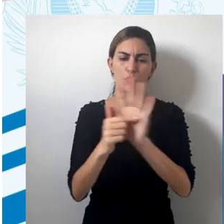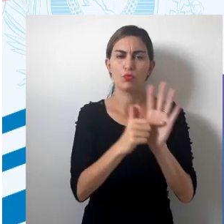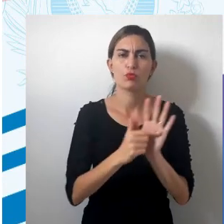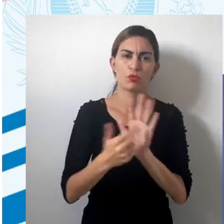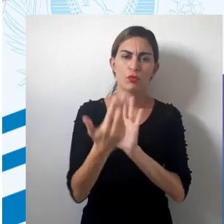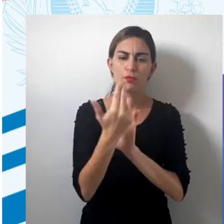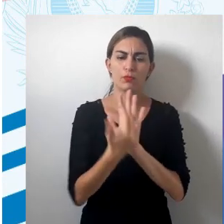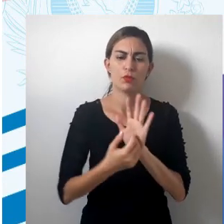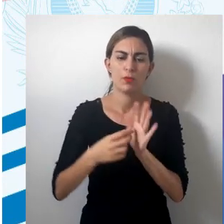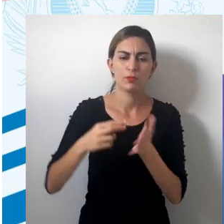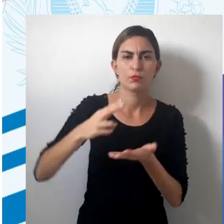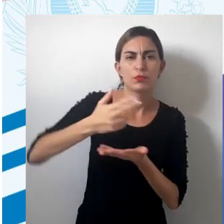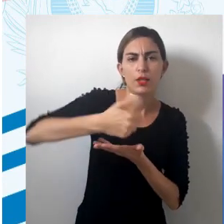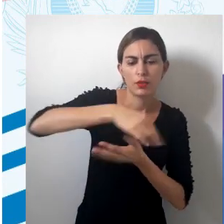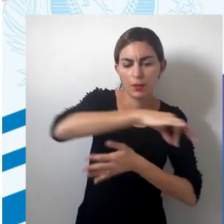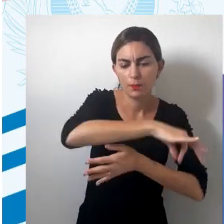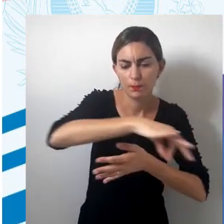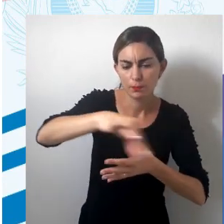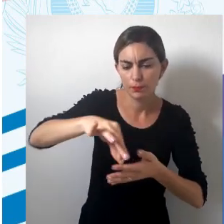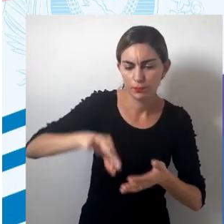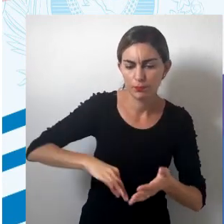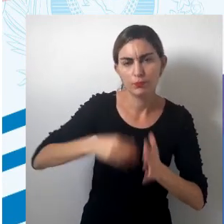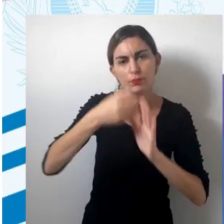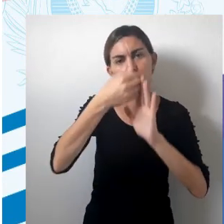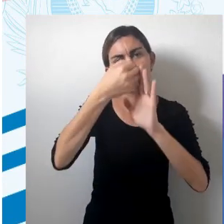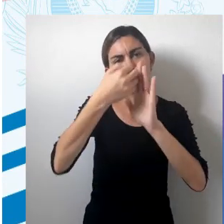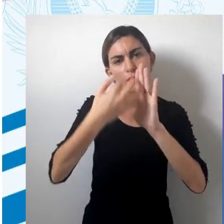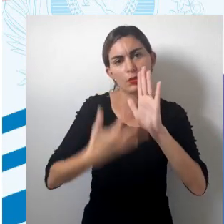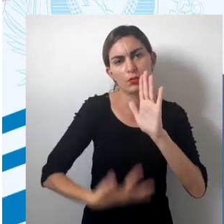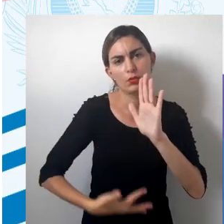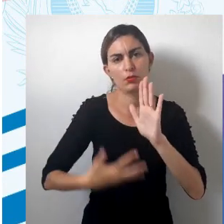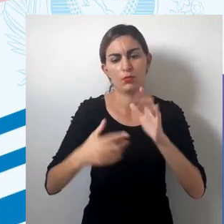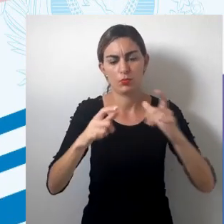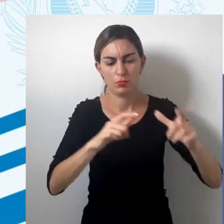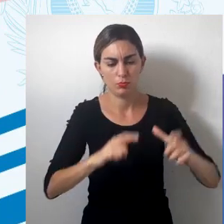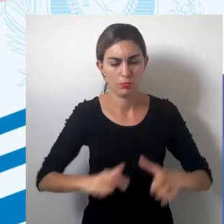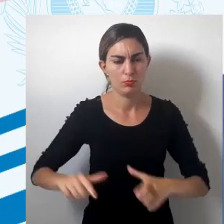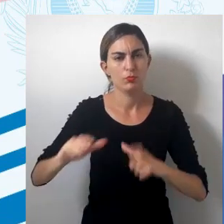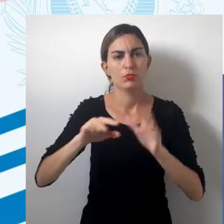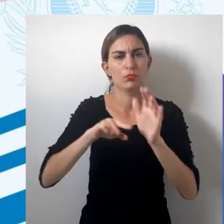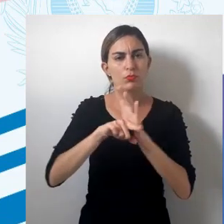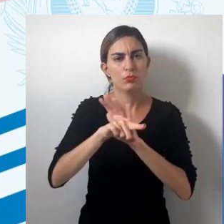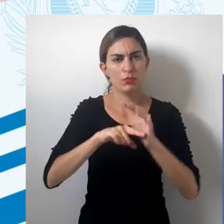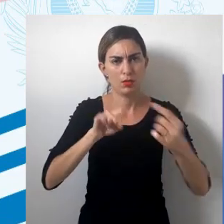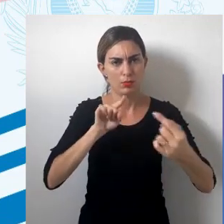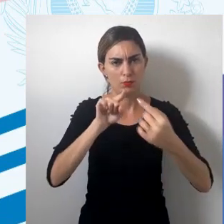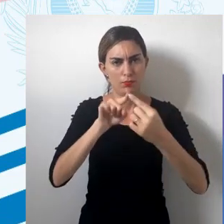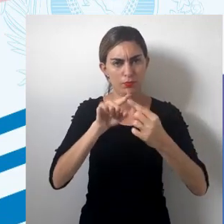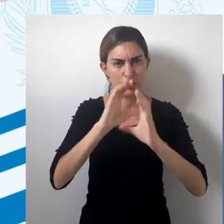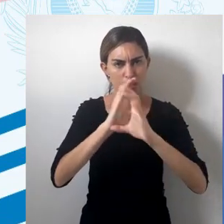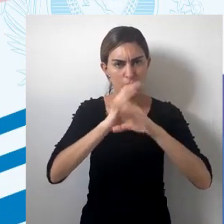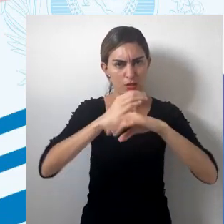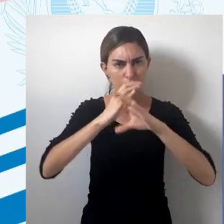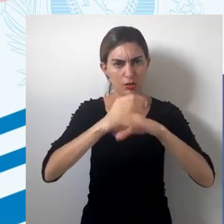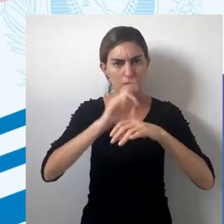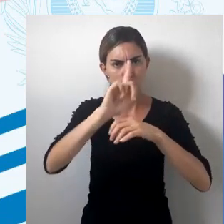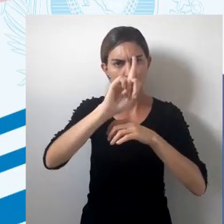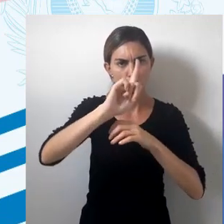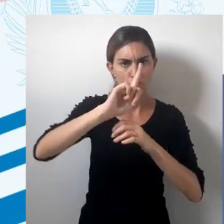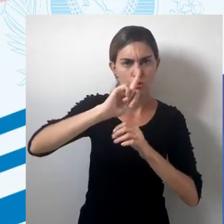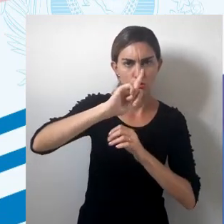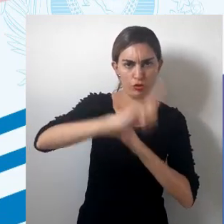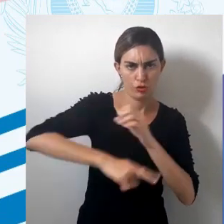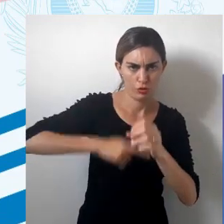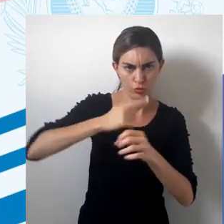grafar esse espaço, ou seja, descrever esse espaço, analisar ele. Tem alguma ligação com a ciência geográfica esse